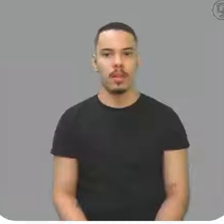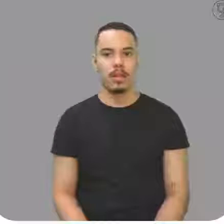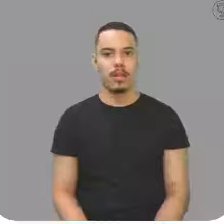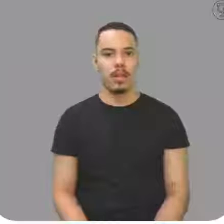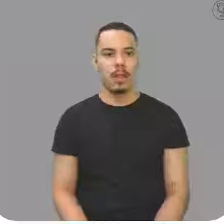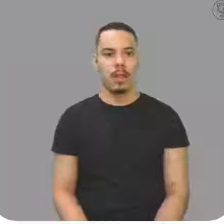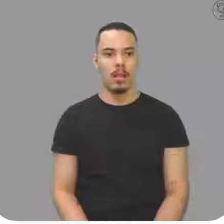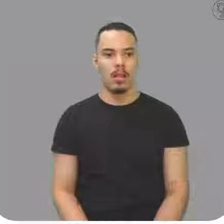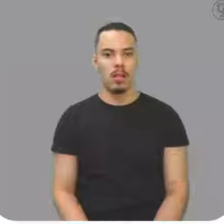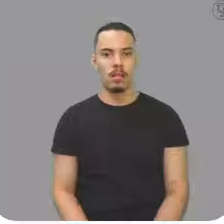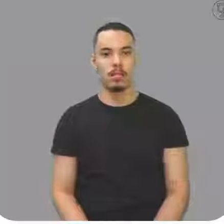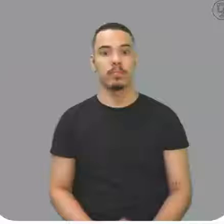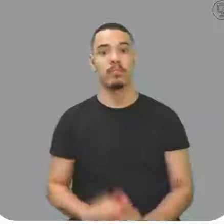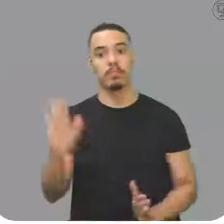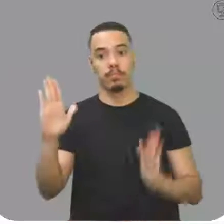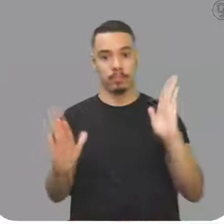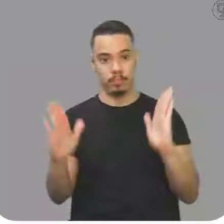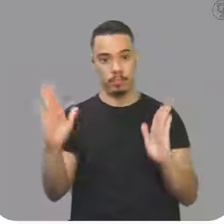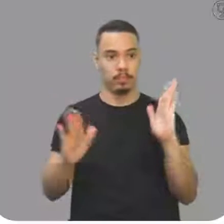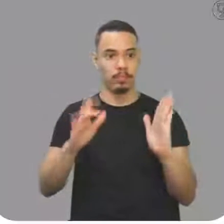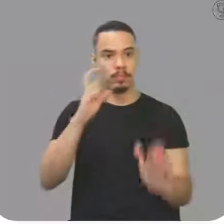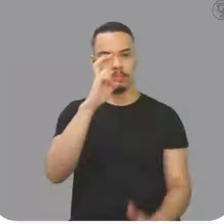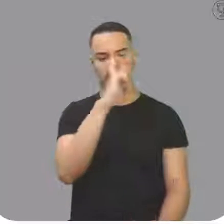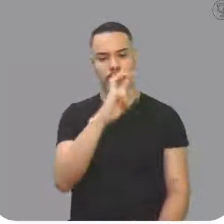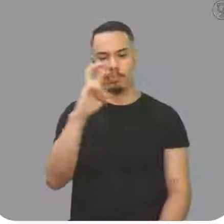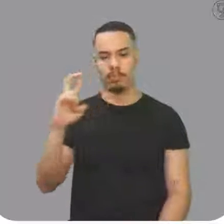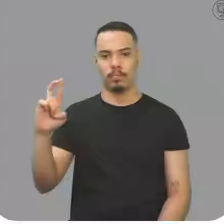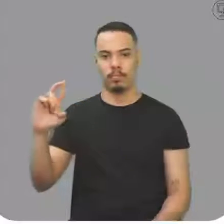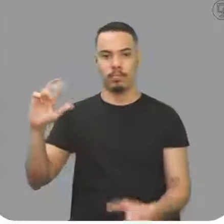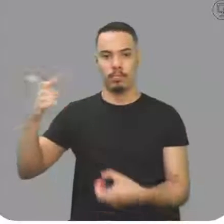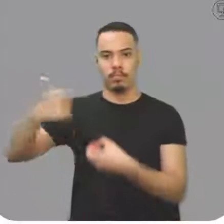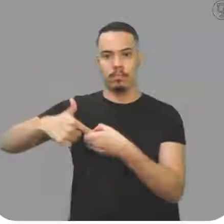Durante uma ação de fiscalização em postos de combustíveis,